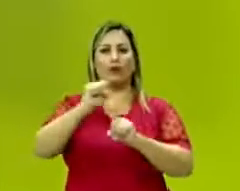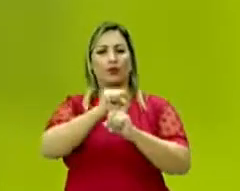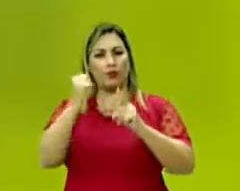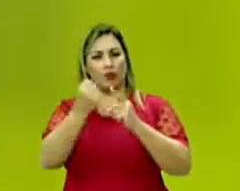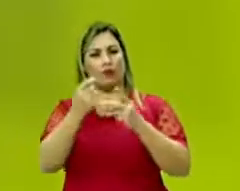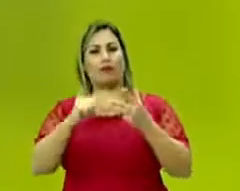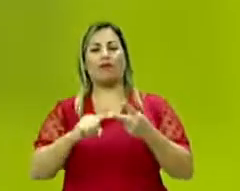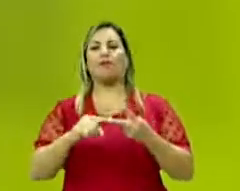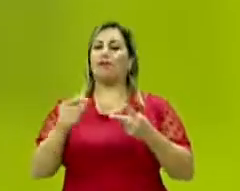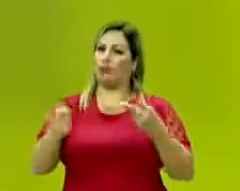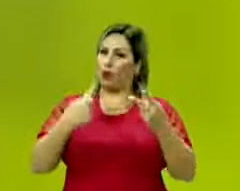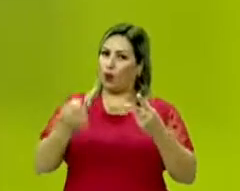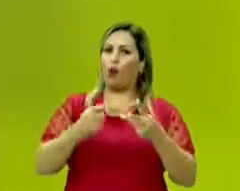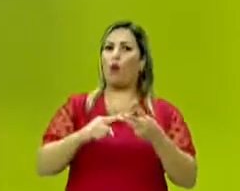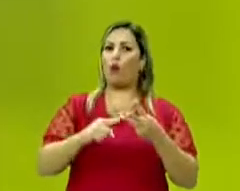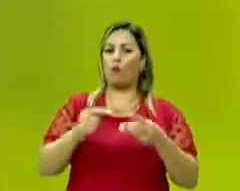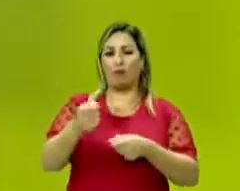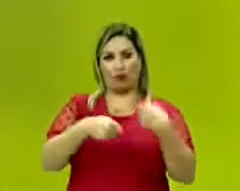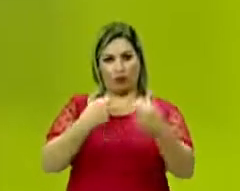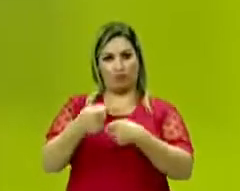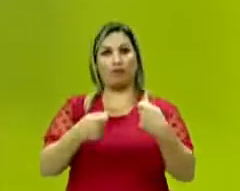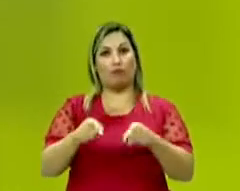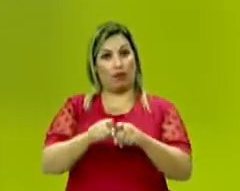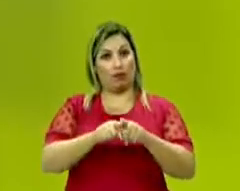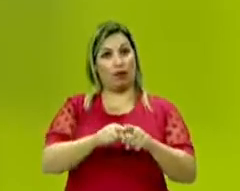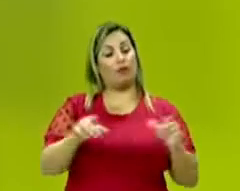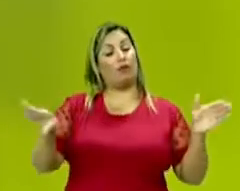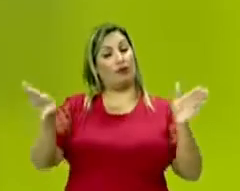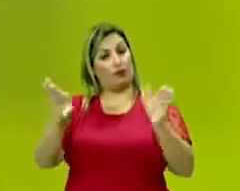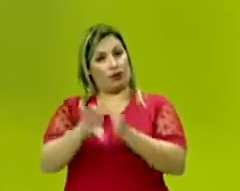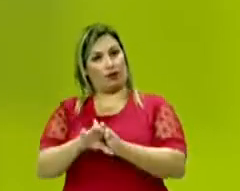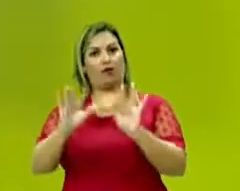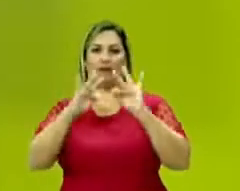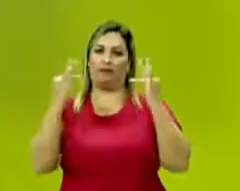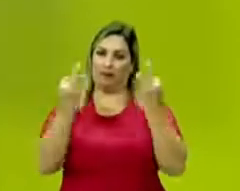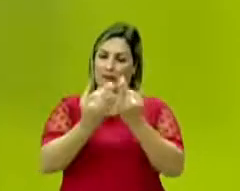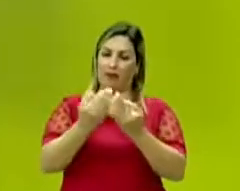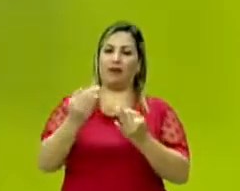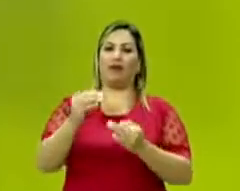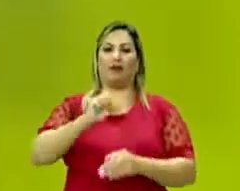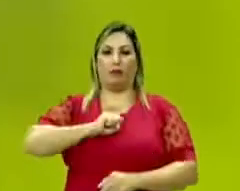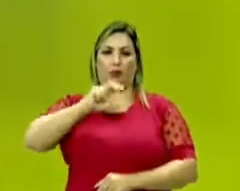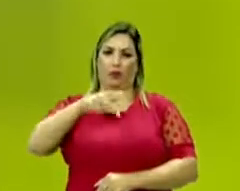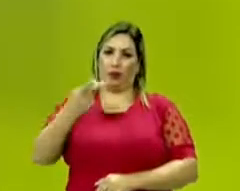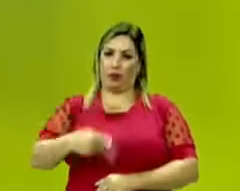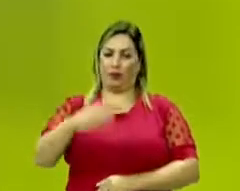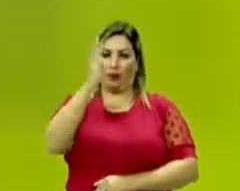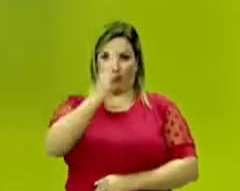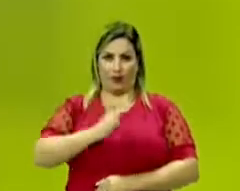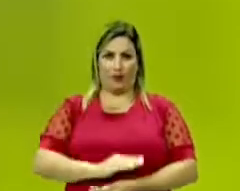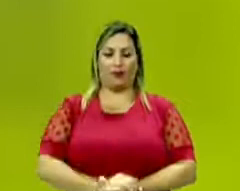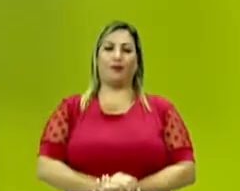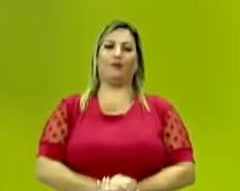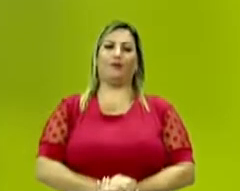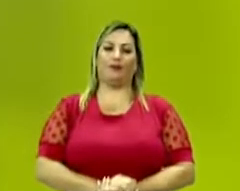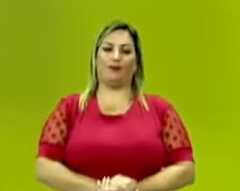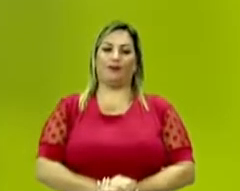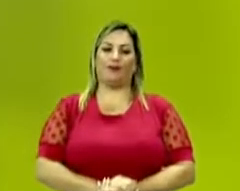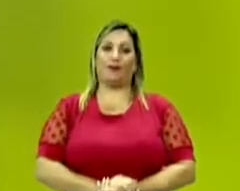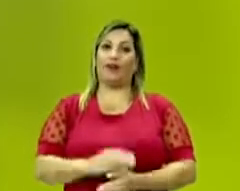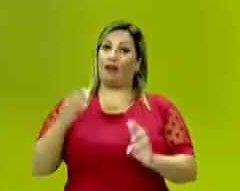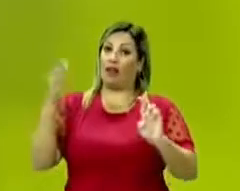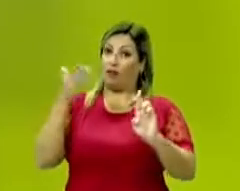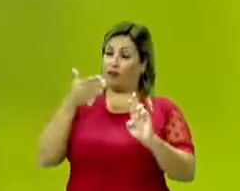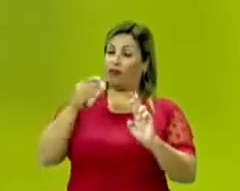que lhes falei, acarretados pela vinda da família real e da corte aqui para o Brasil. Sobretudo no que se